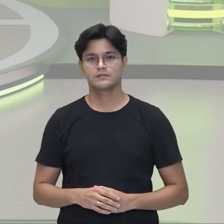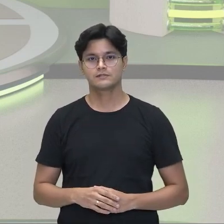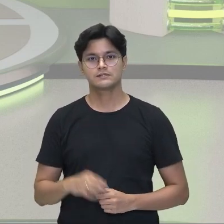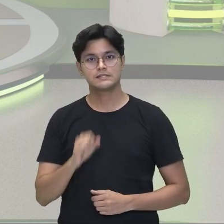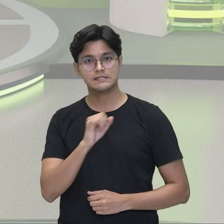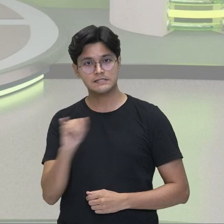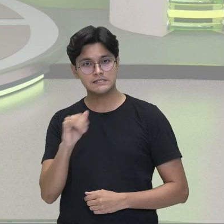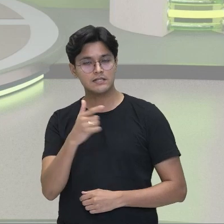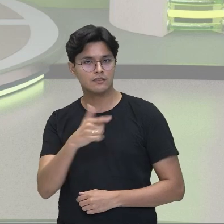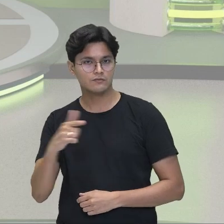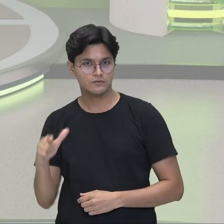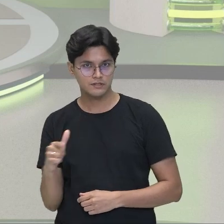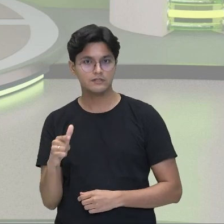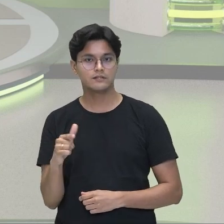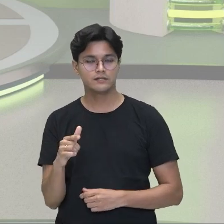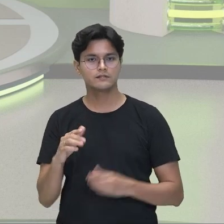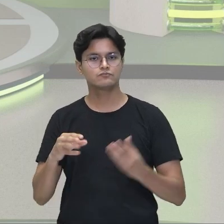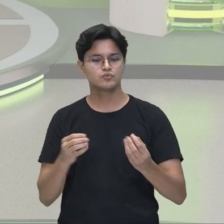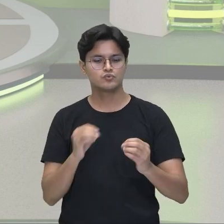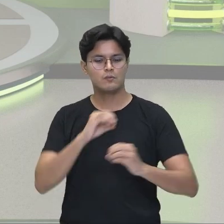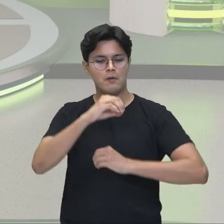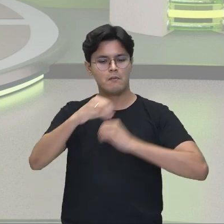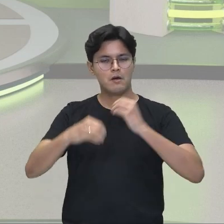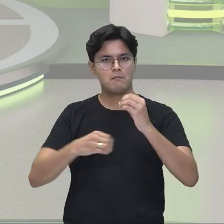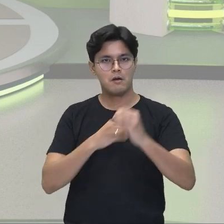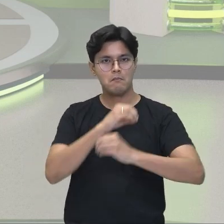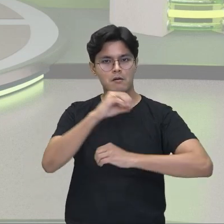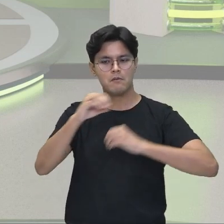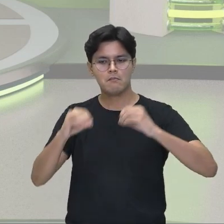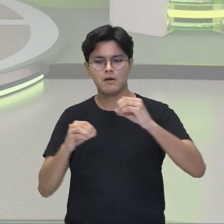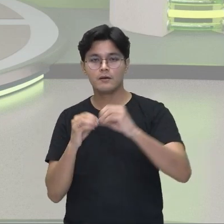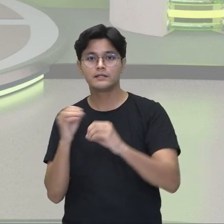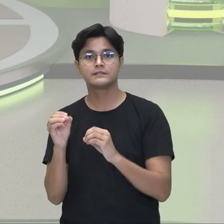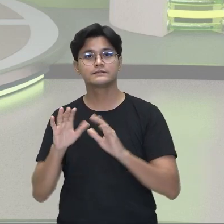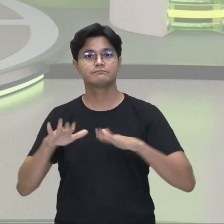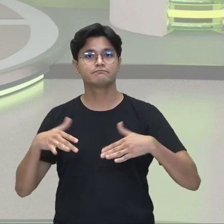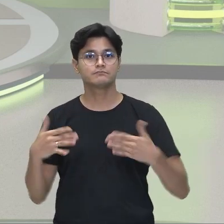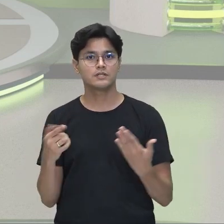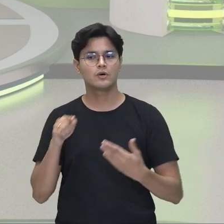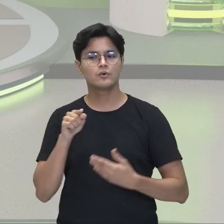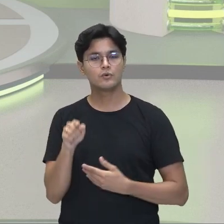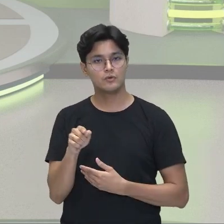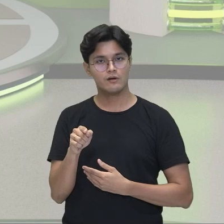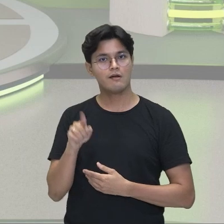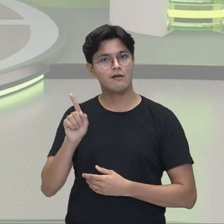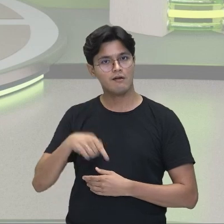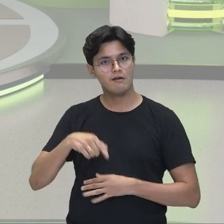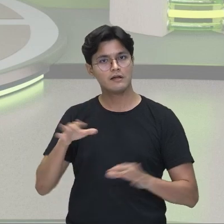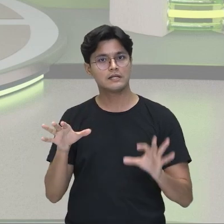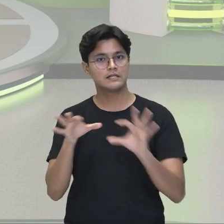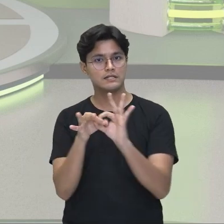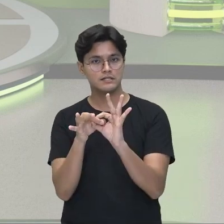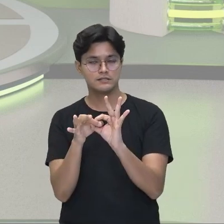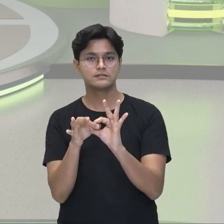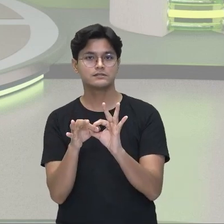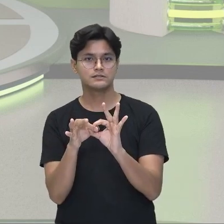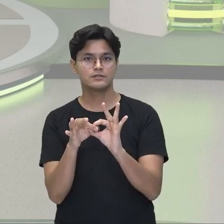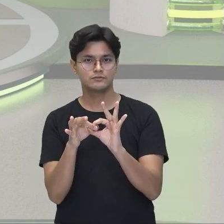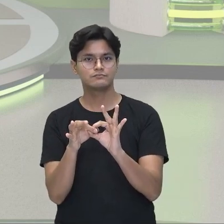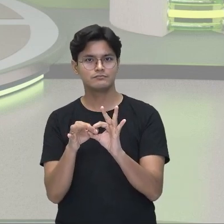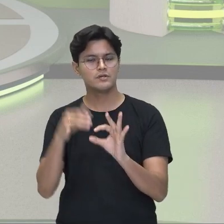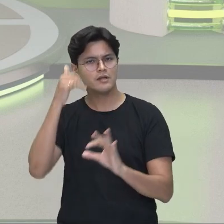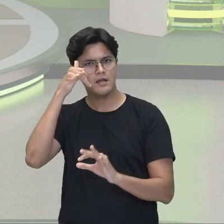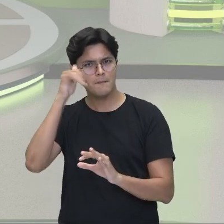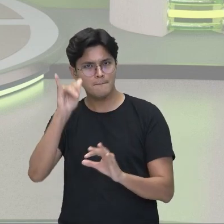livremente, em torno de uma ligação química. Então, ela é uma ligação, gente, que fica ali, né, tentando